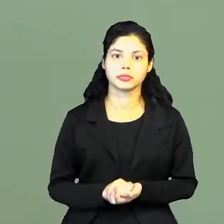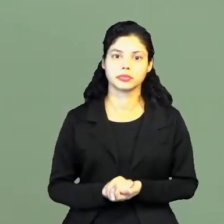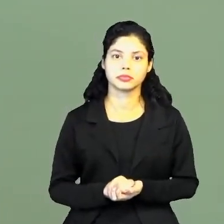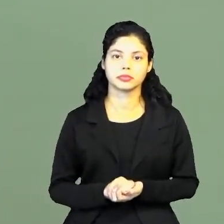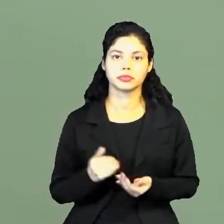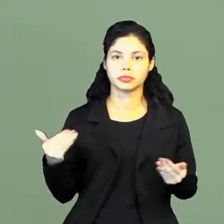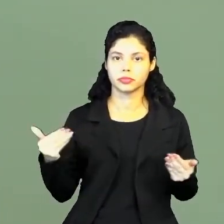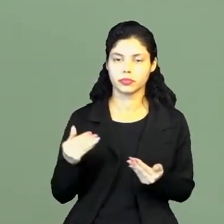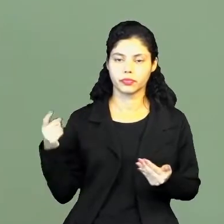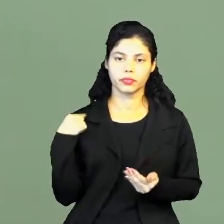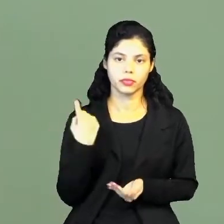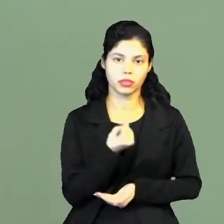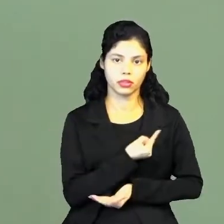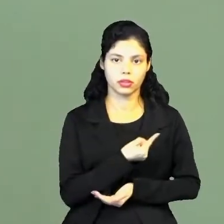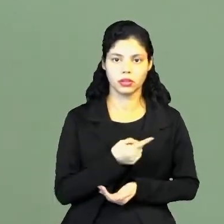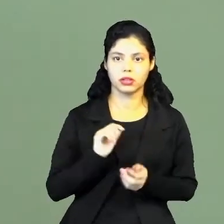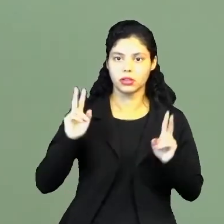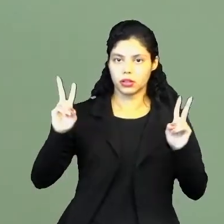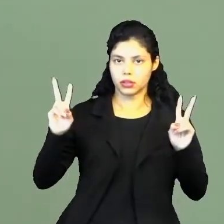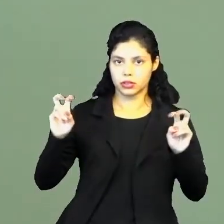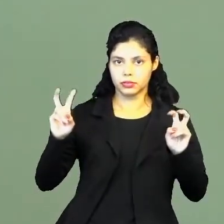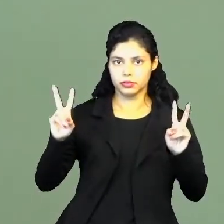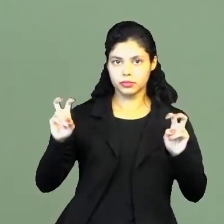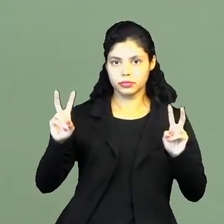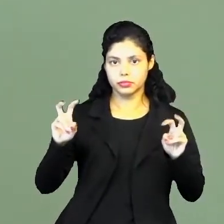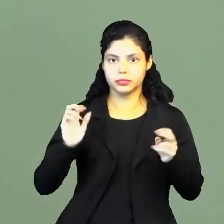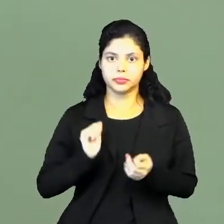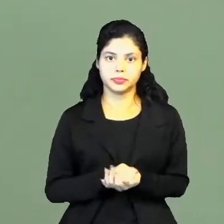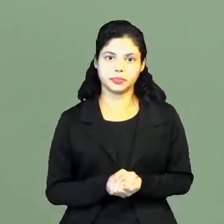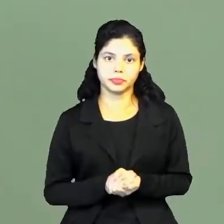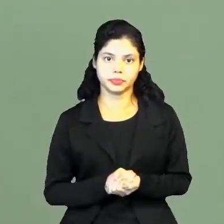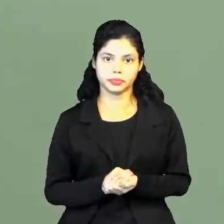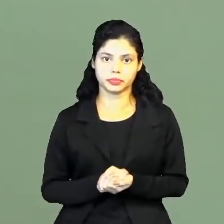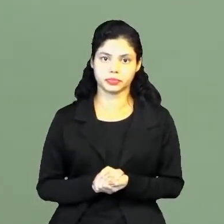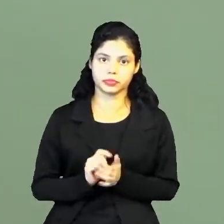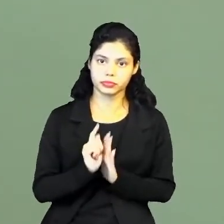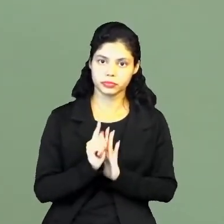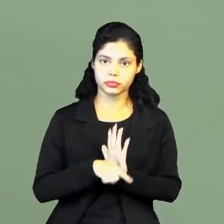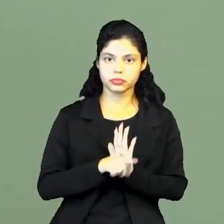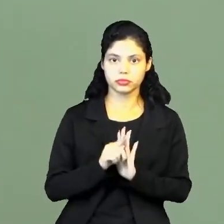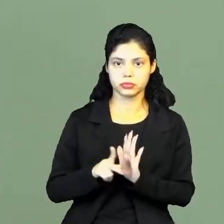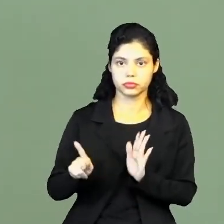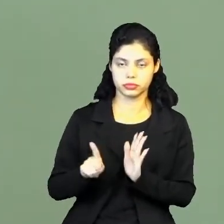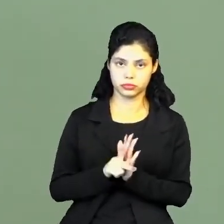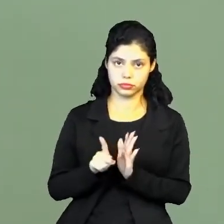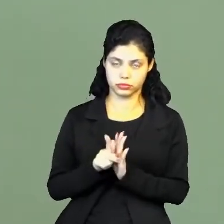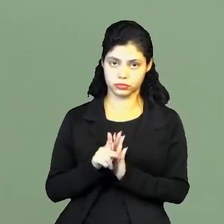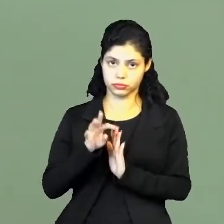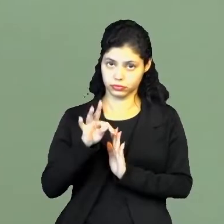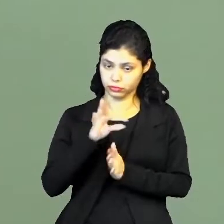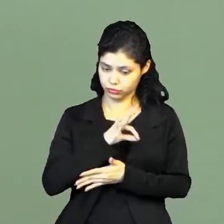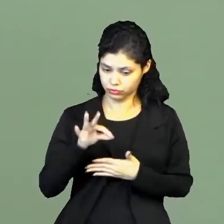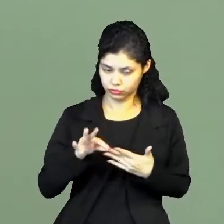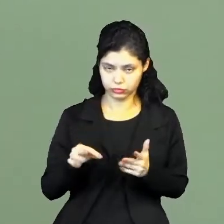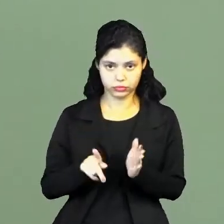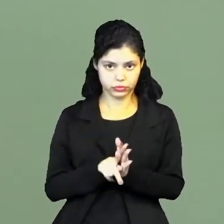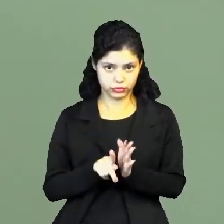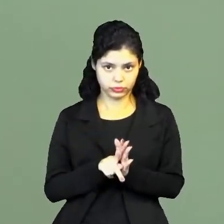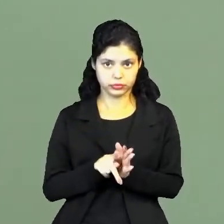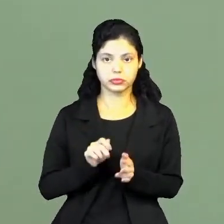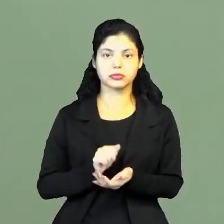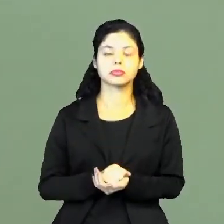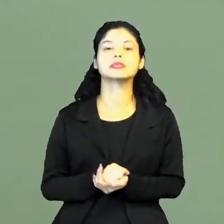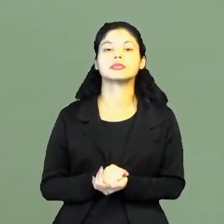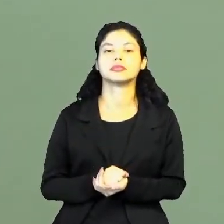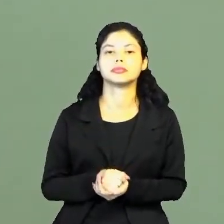nós hoje vamos falar de um pouco, remetido aí, falar de um gênero específico dentro de uma tipologia também específica.